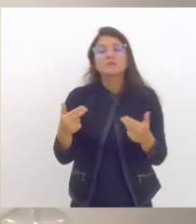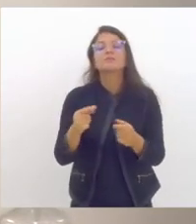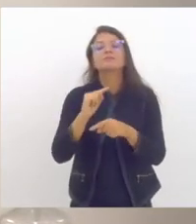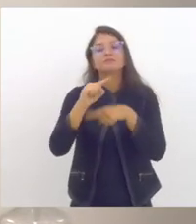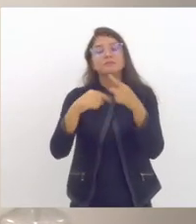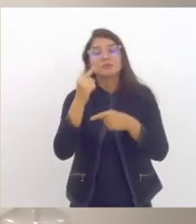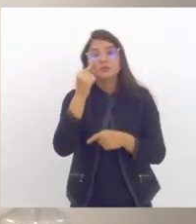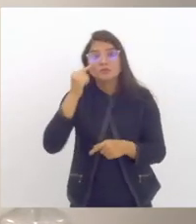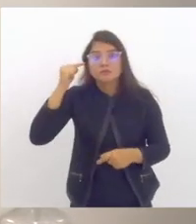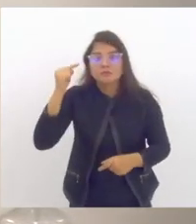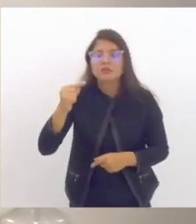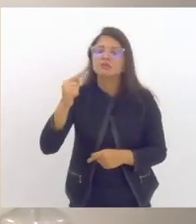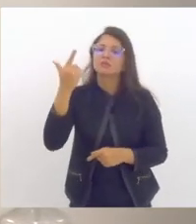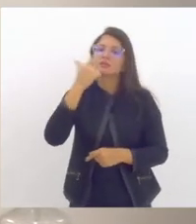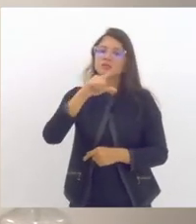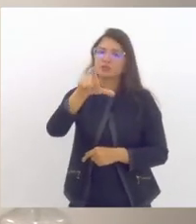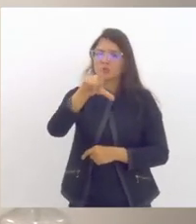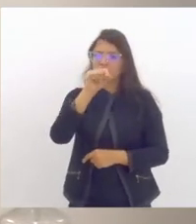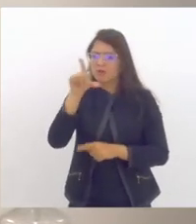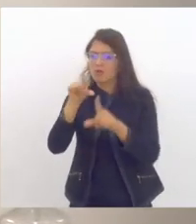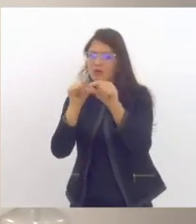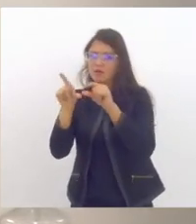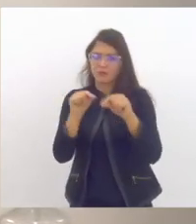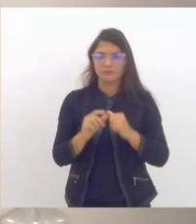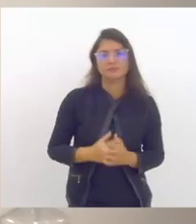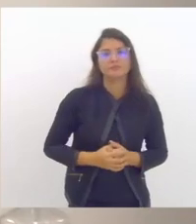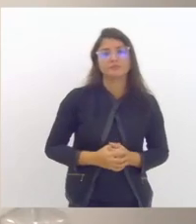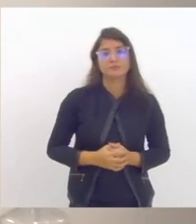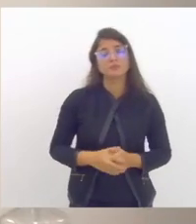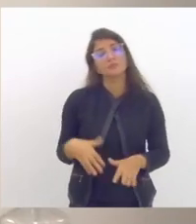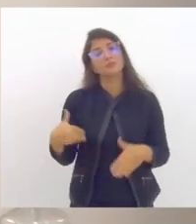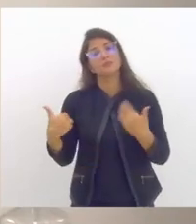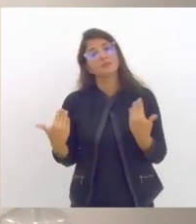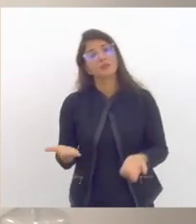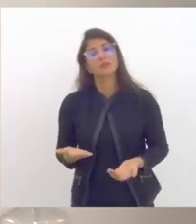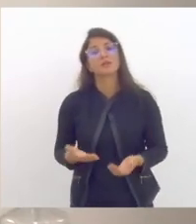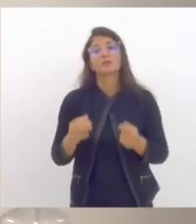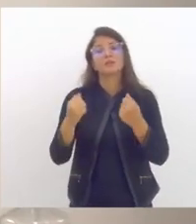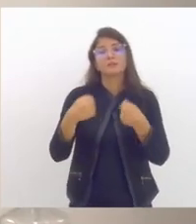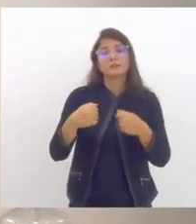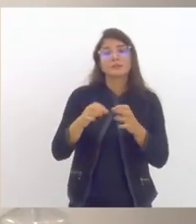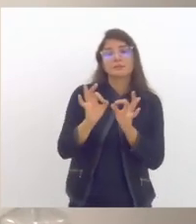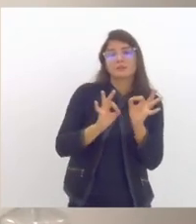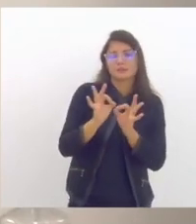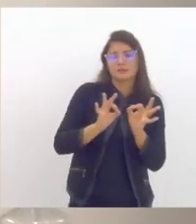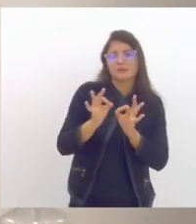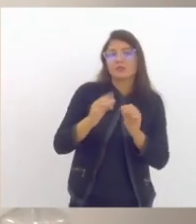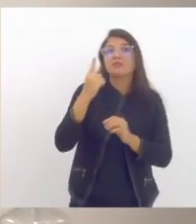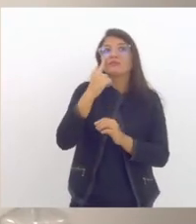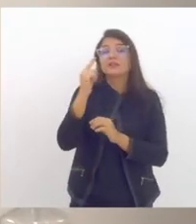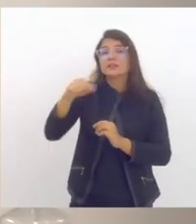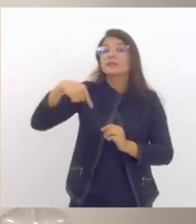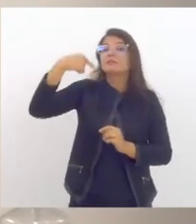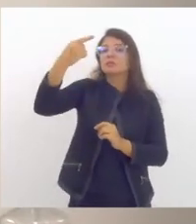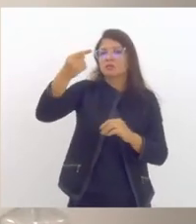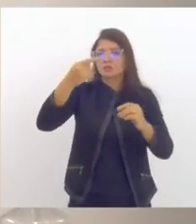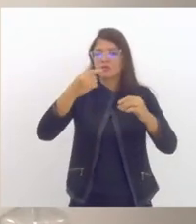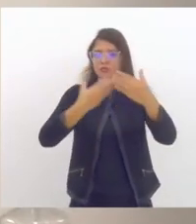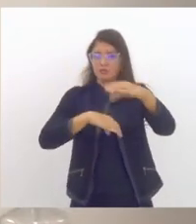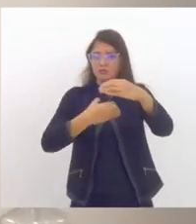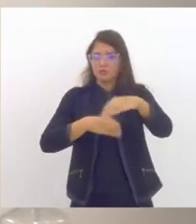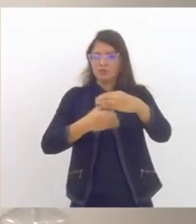e que haja um planejamento para que sejam incluídos através de concurso público e aí é importante que a secretaria